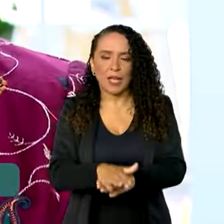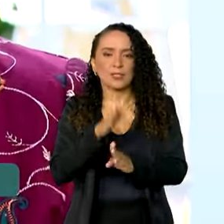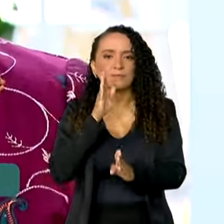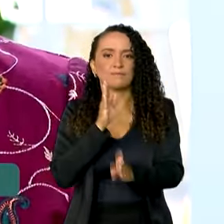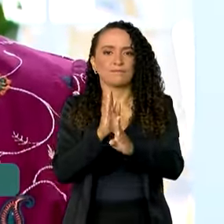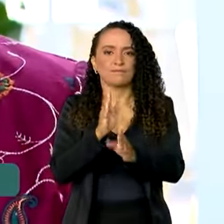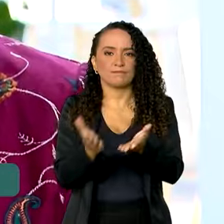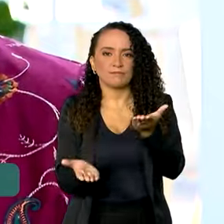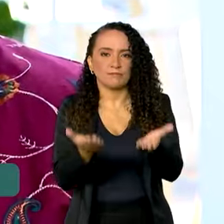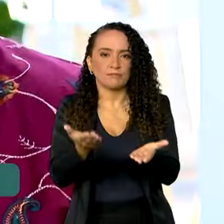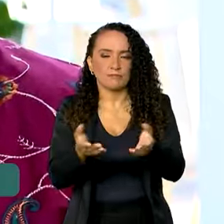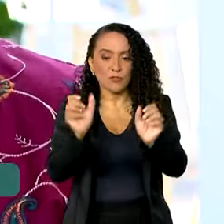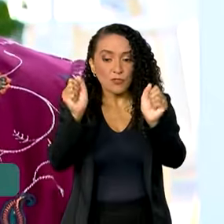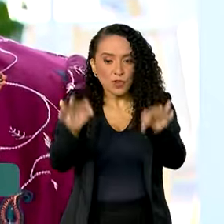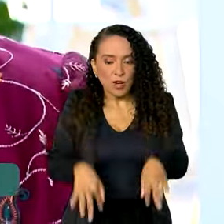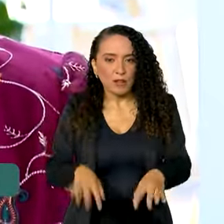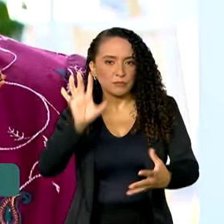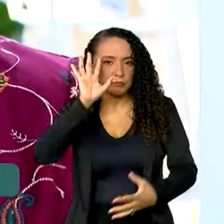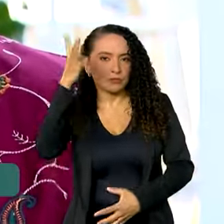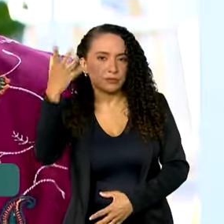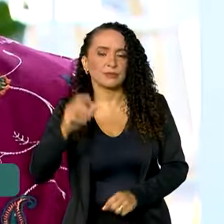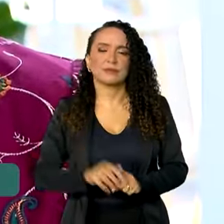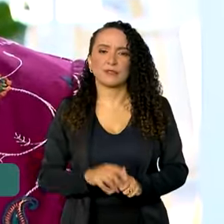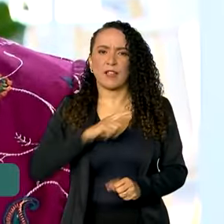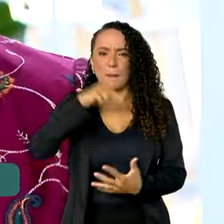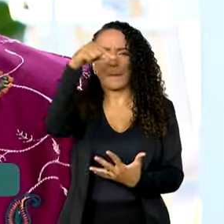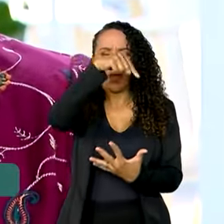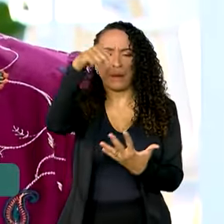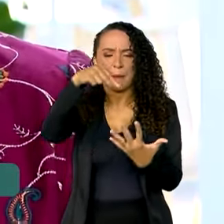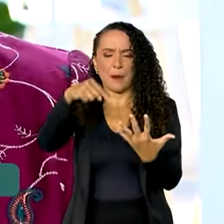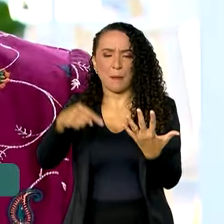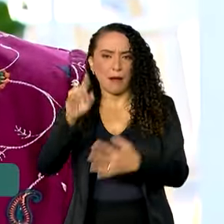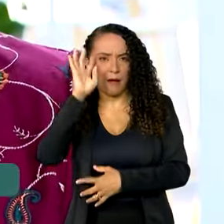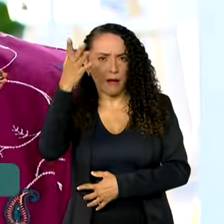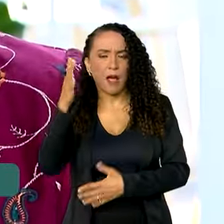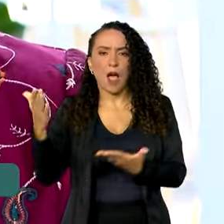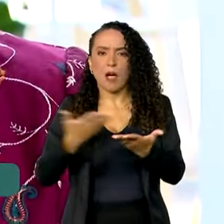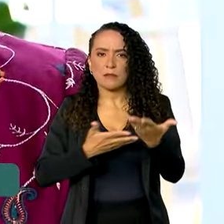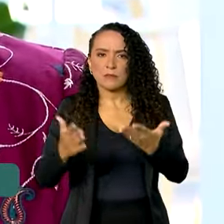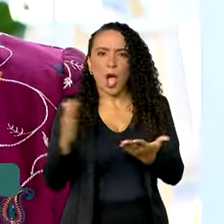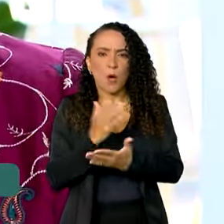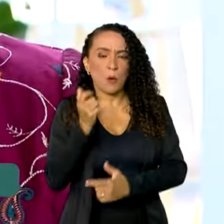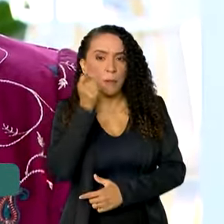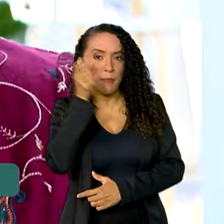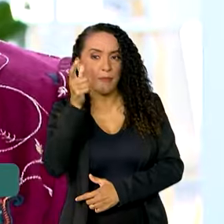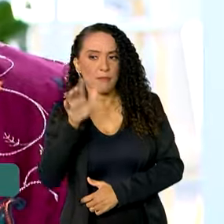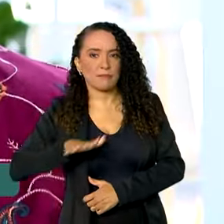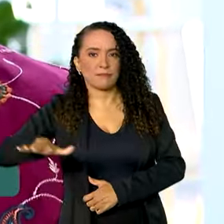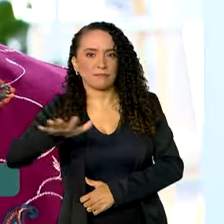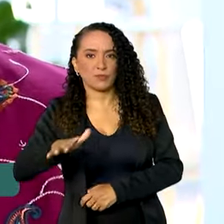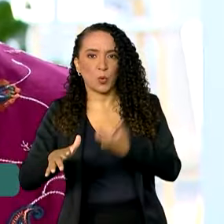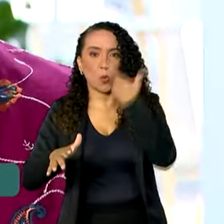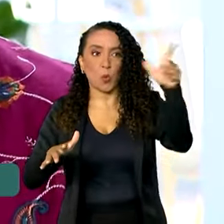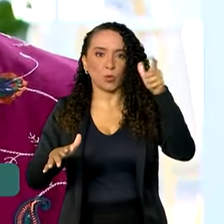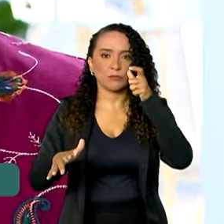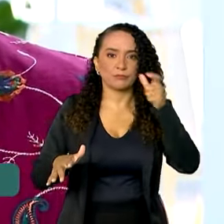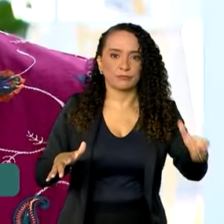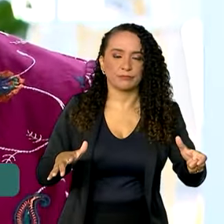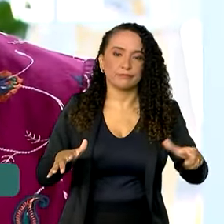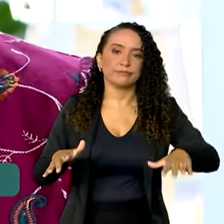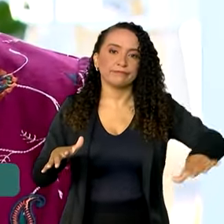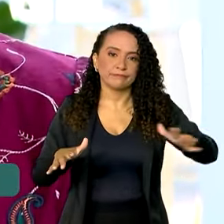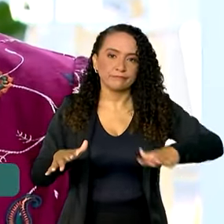encontrar o equilíbrio final das decisões. São uma série de decisões, algumas interessam mais a umas partes, a outras as outras,